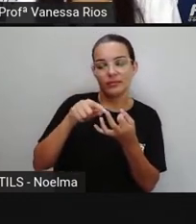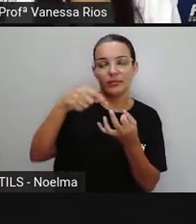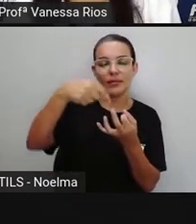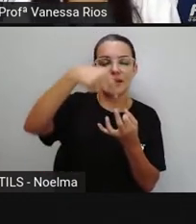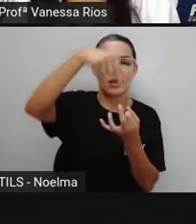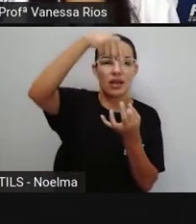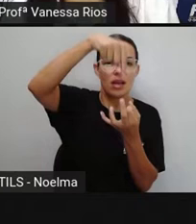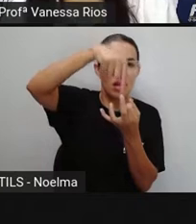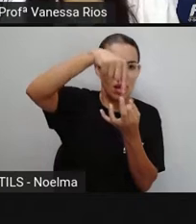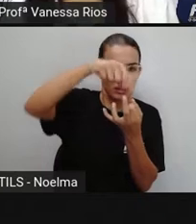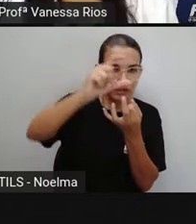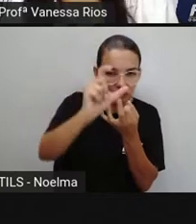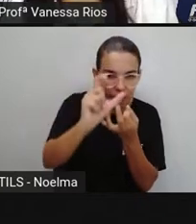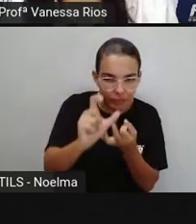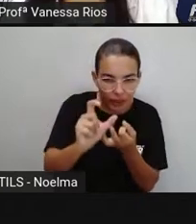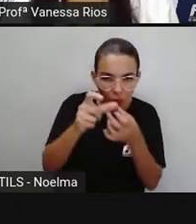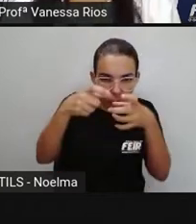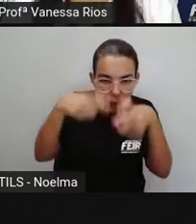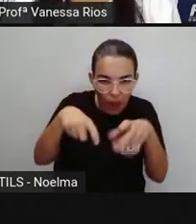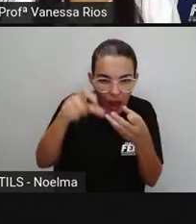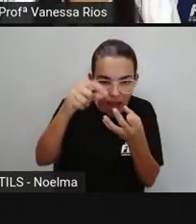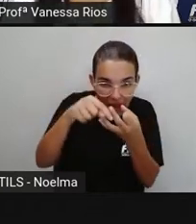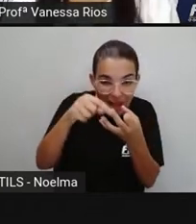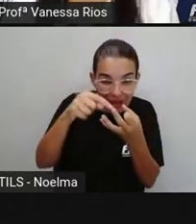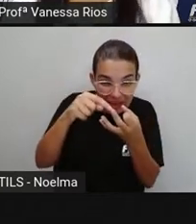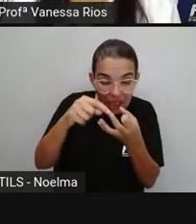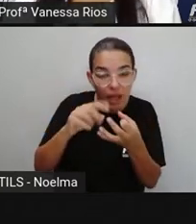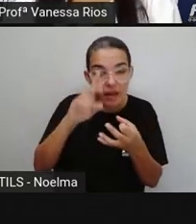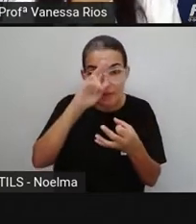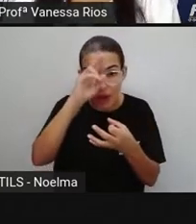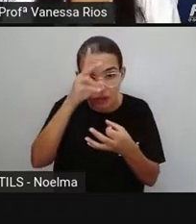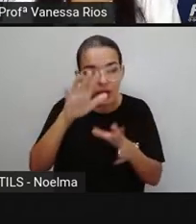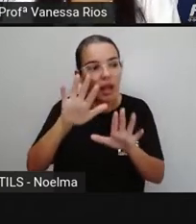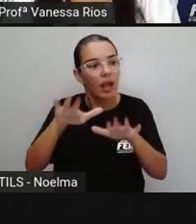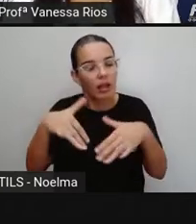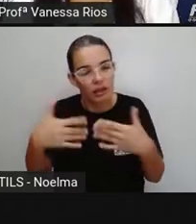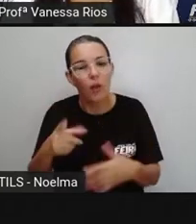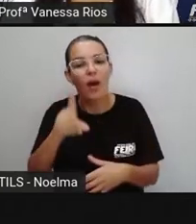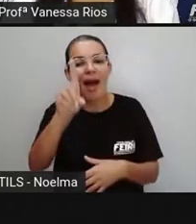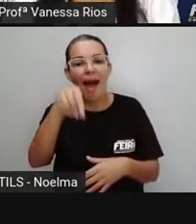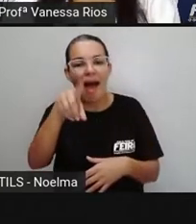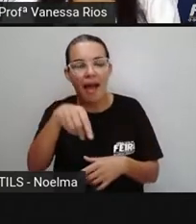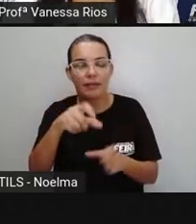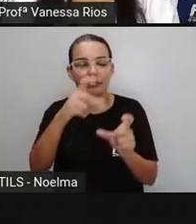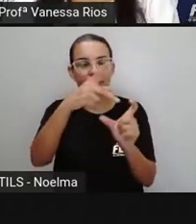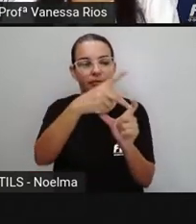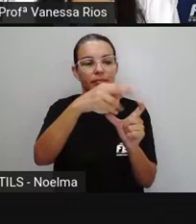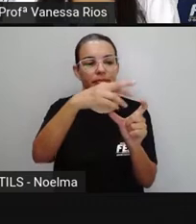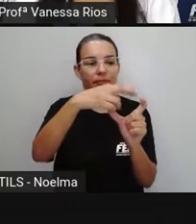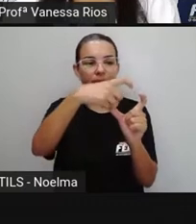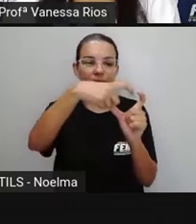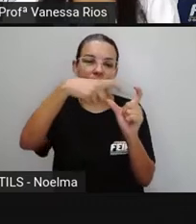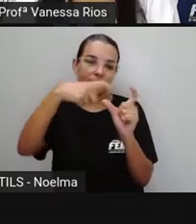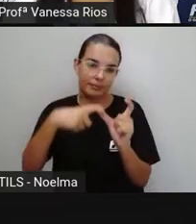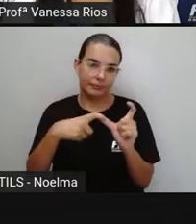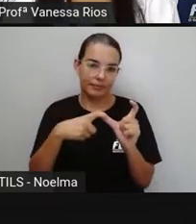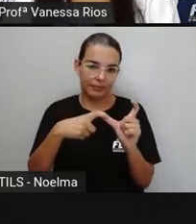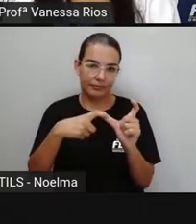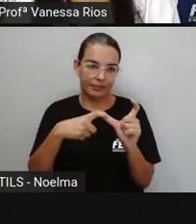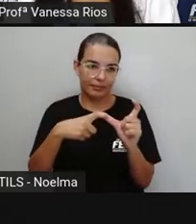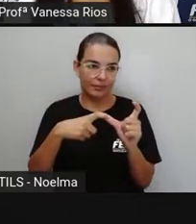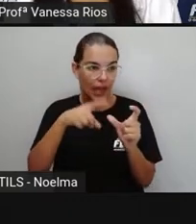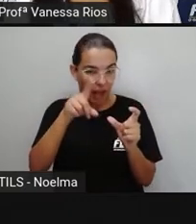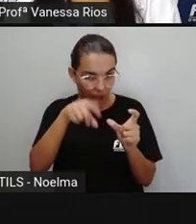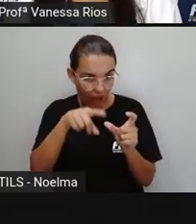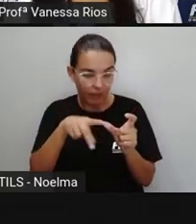antepenúltima sílaba. Por isso, essas palavras aí, árvore, lâmpada e